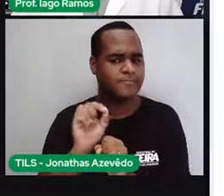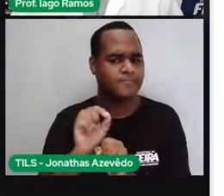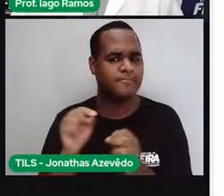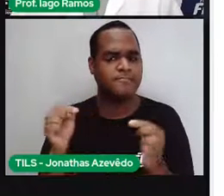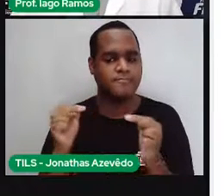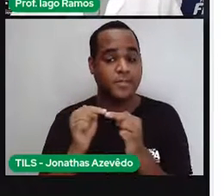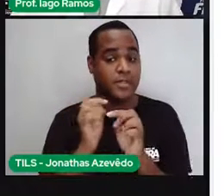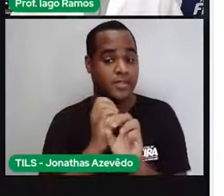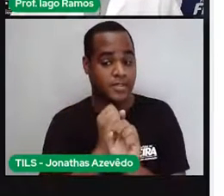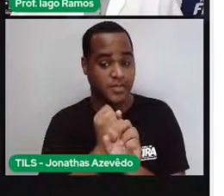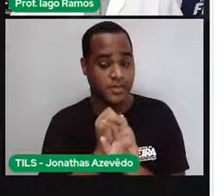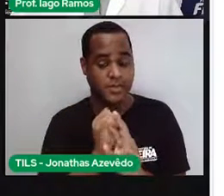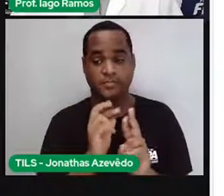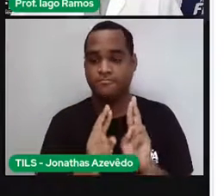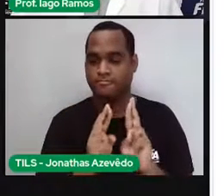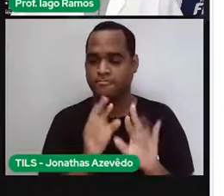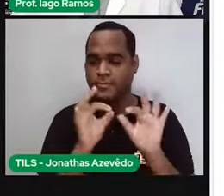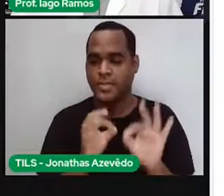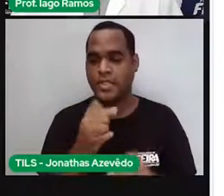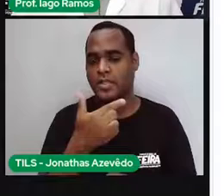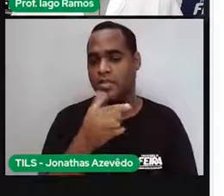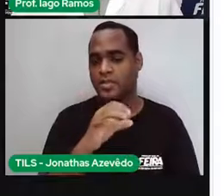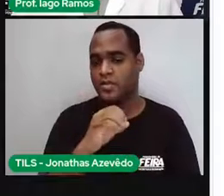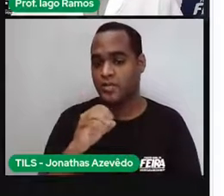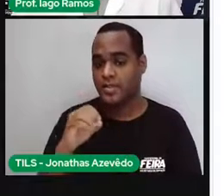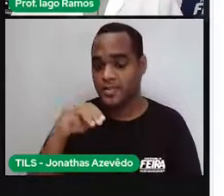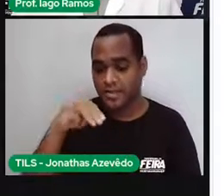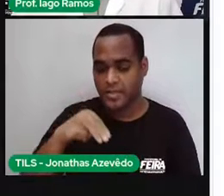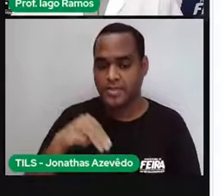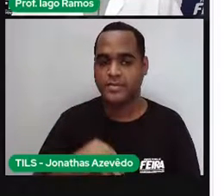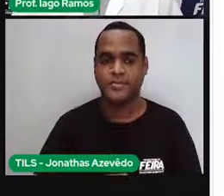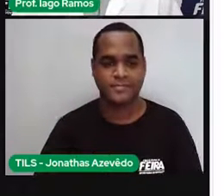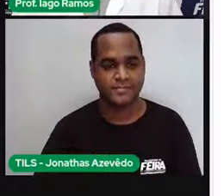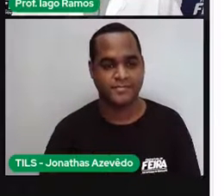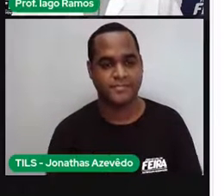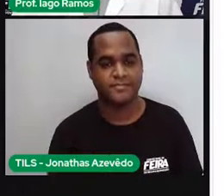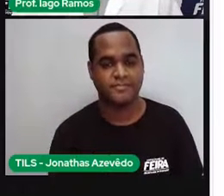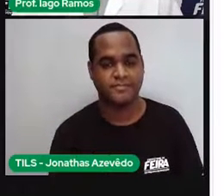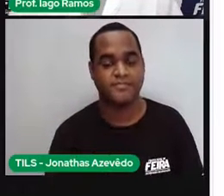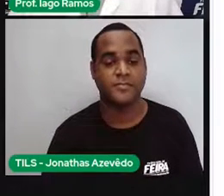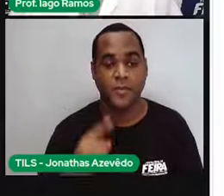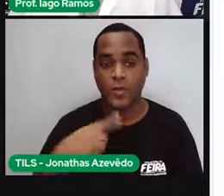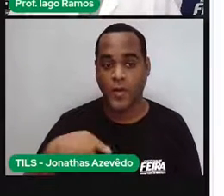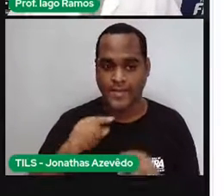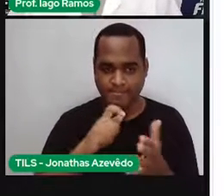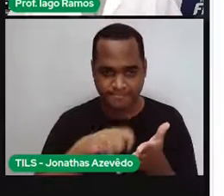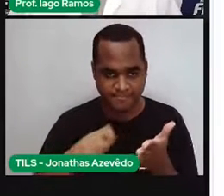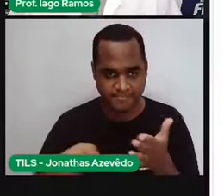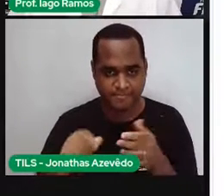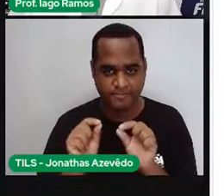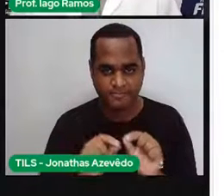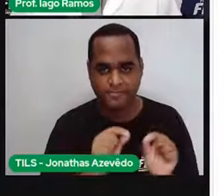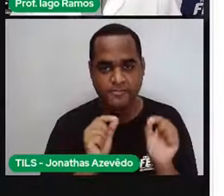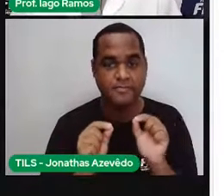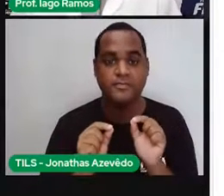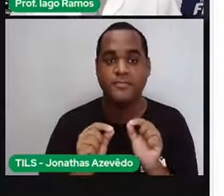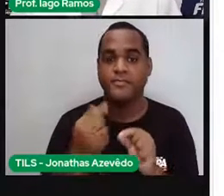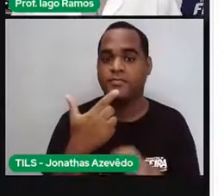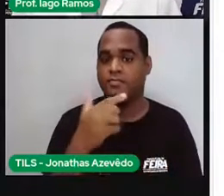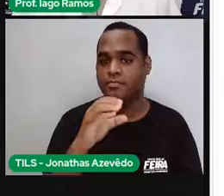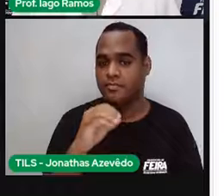de 200 metros. Então, a gente vai escrever aqui 200